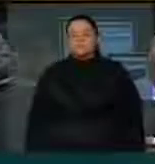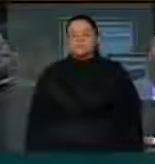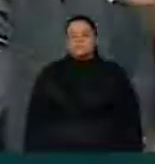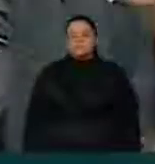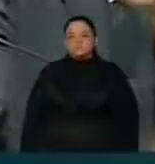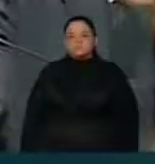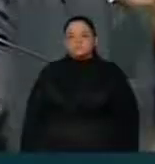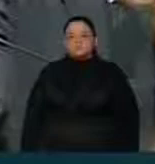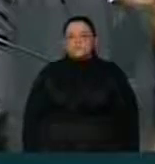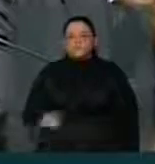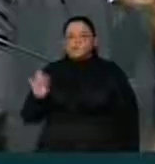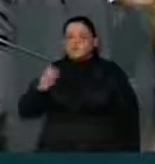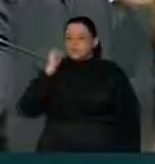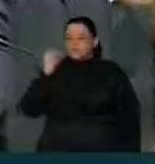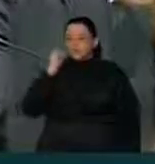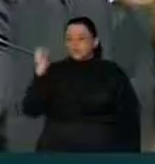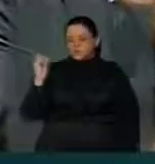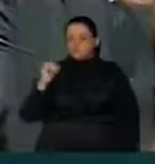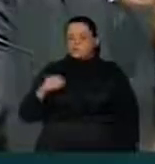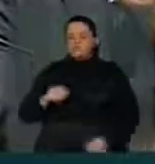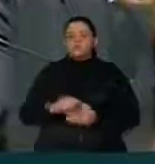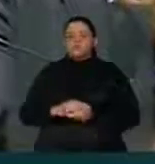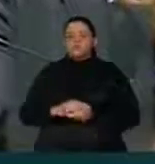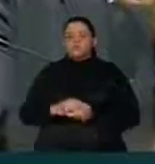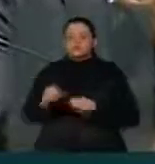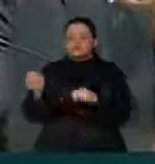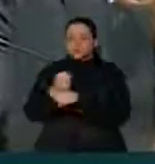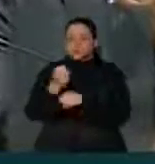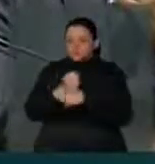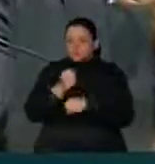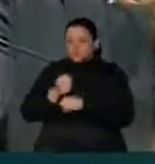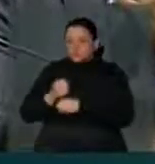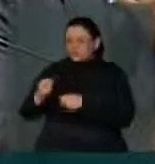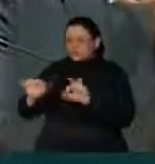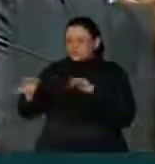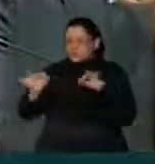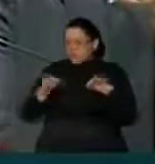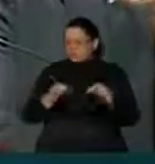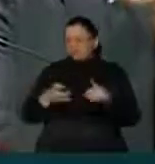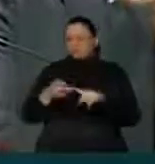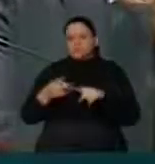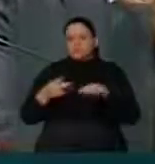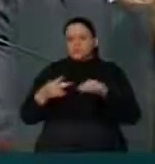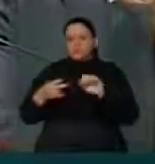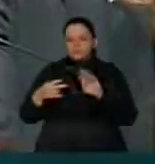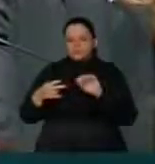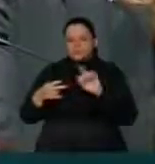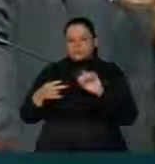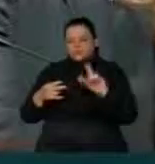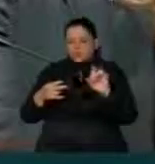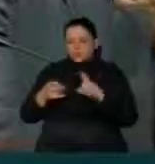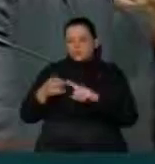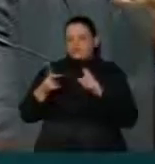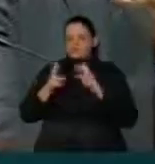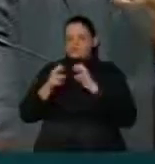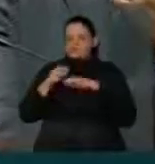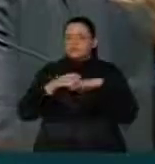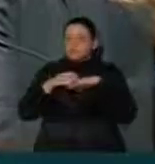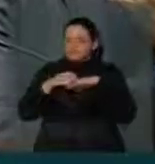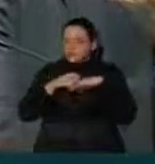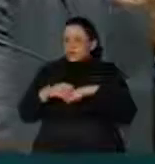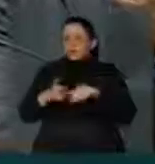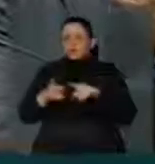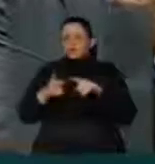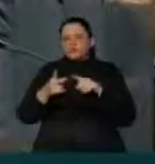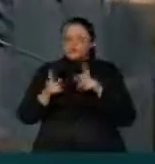infraestrutura é importante, mobilidade urbana é importante. Tem um bom exemplo, aqueles que deixaram por 10 anos o metrô de Salvador sem funcionar, então, um bom exemplo do